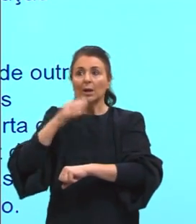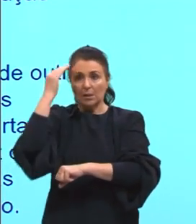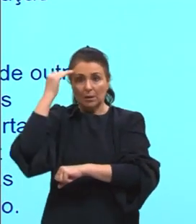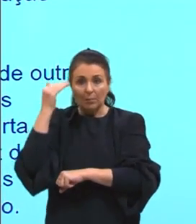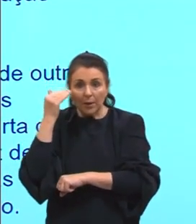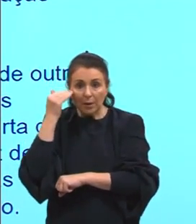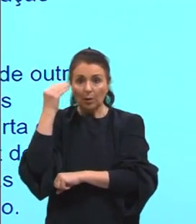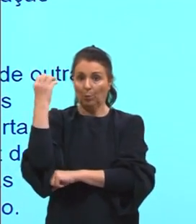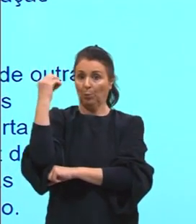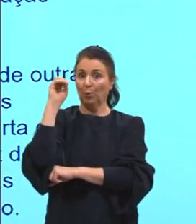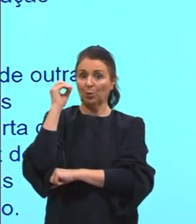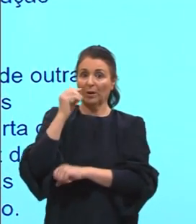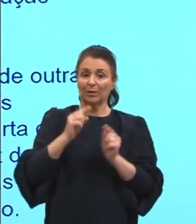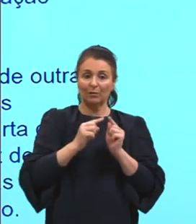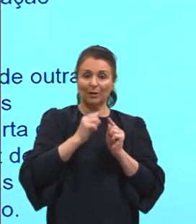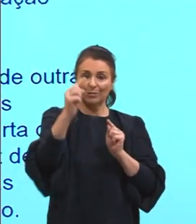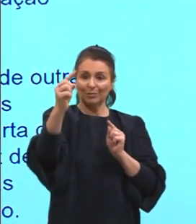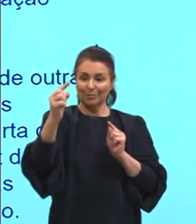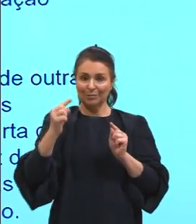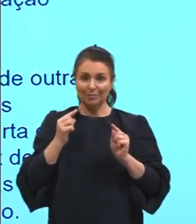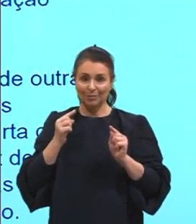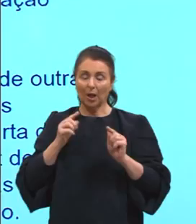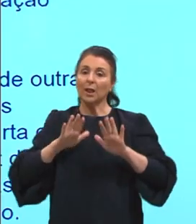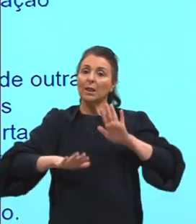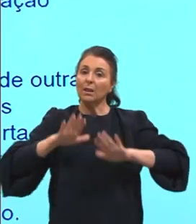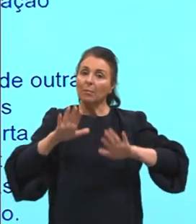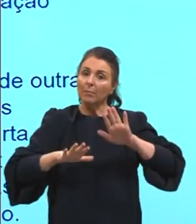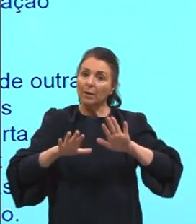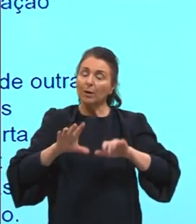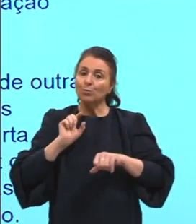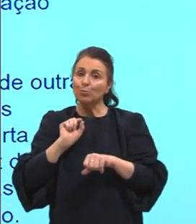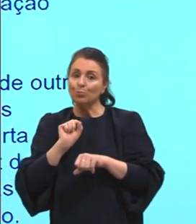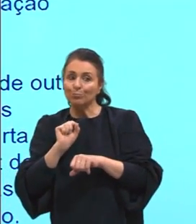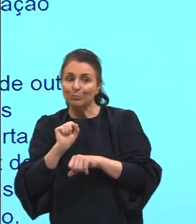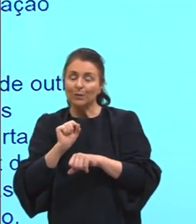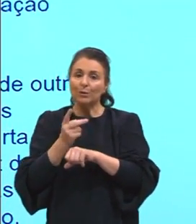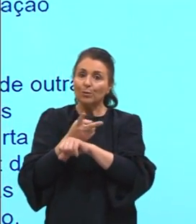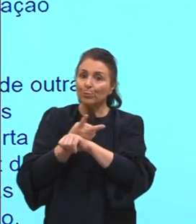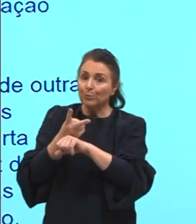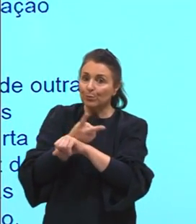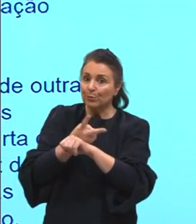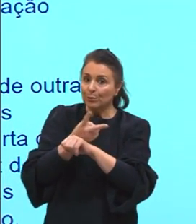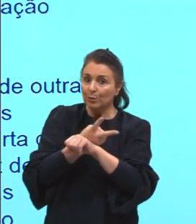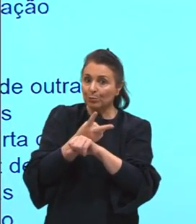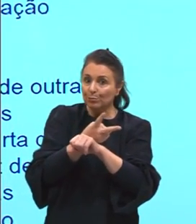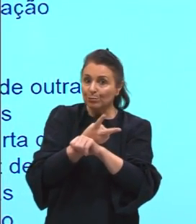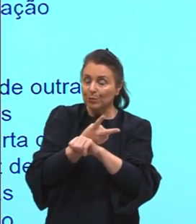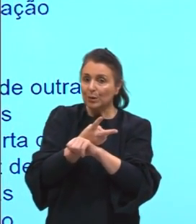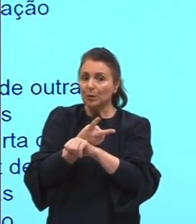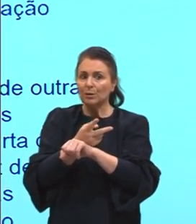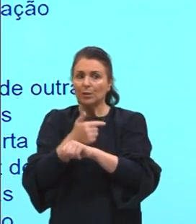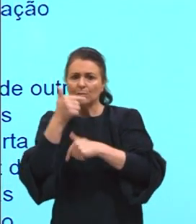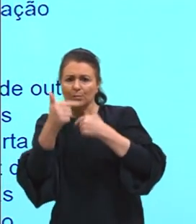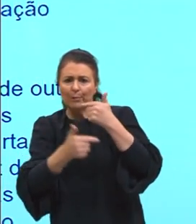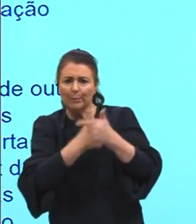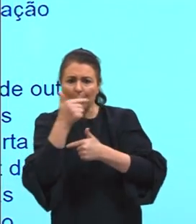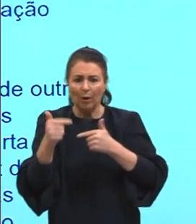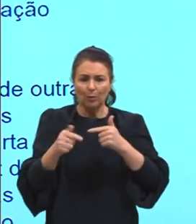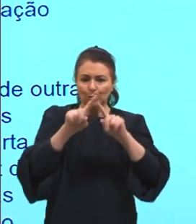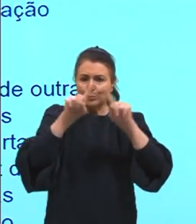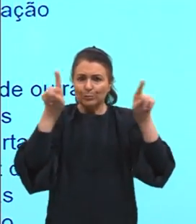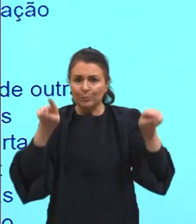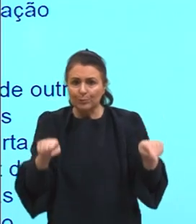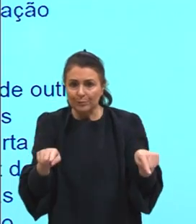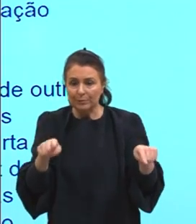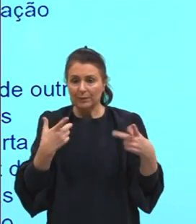manda para Porto Alegre, vai depender da oferta desse, desse serviço, né, entre outras coisas.